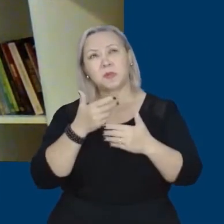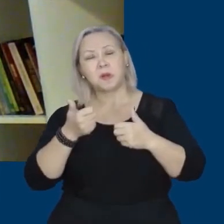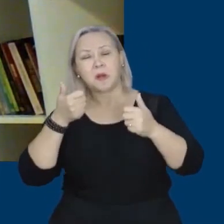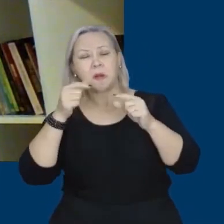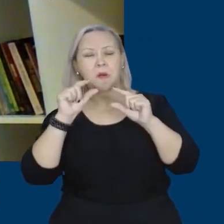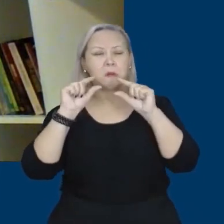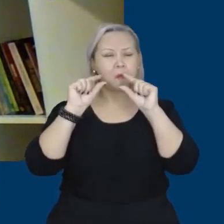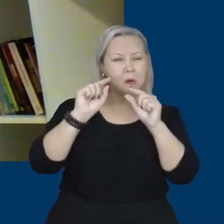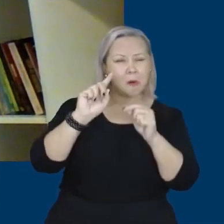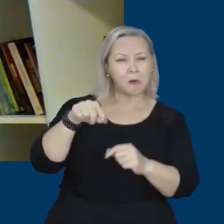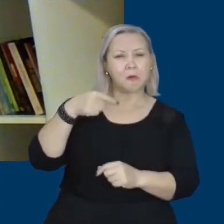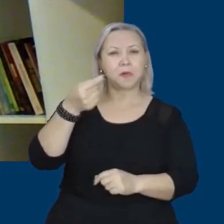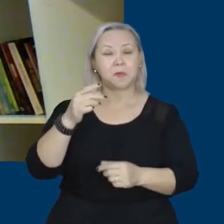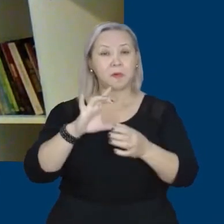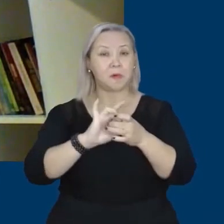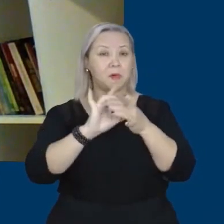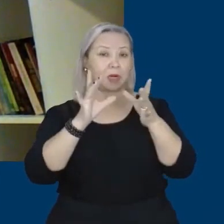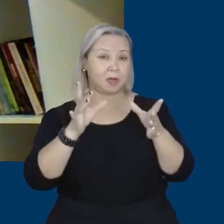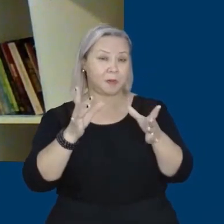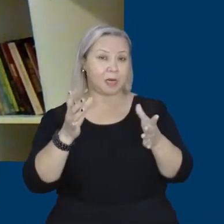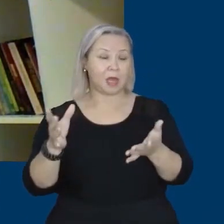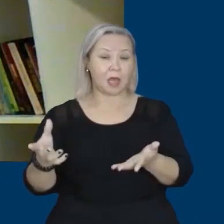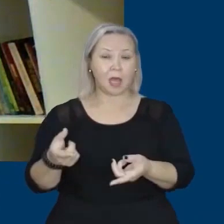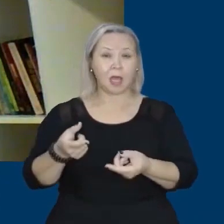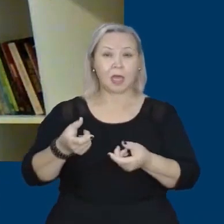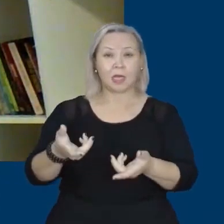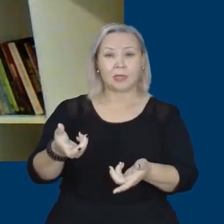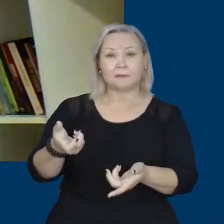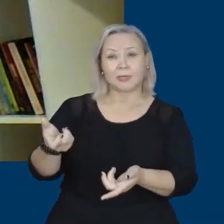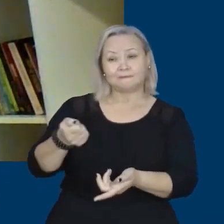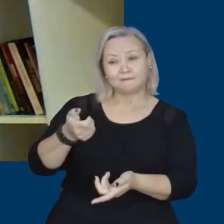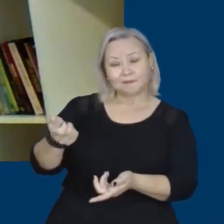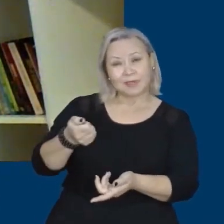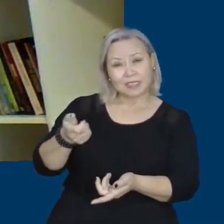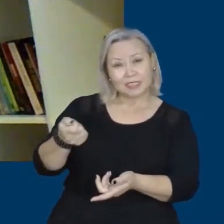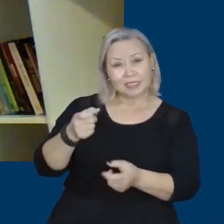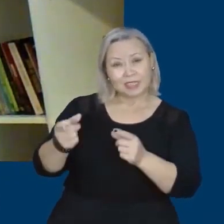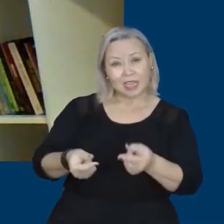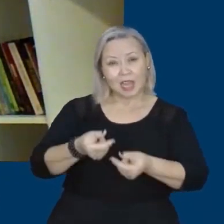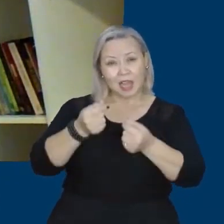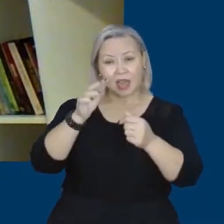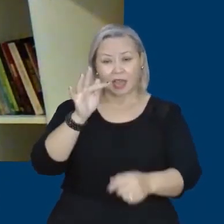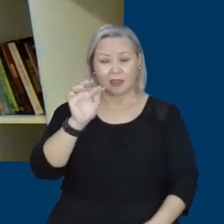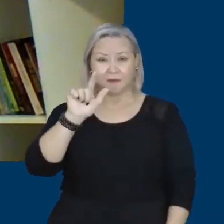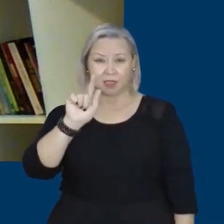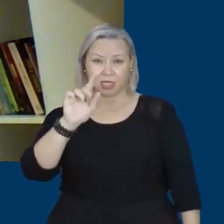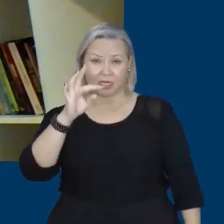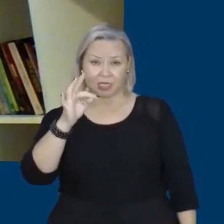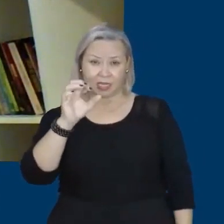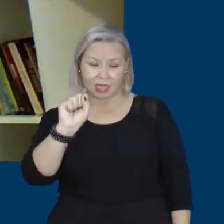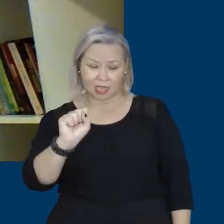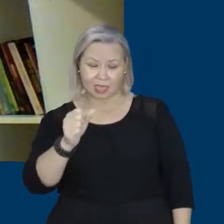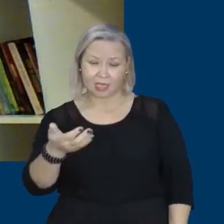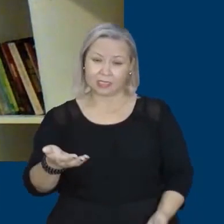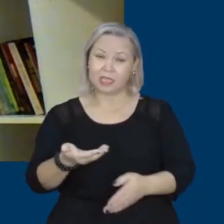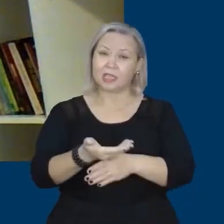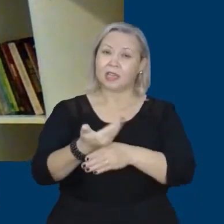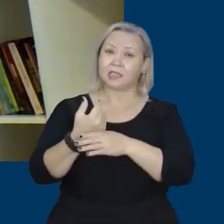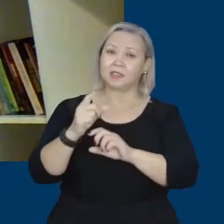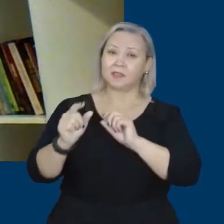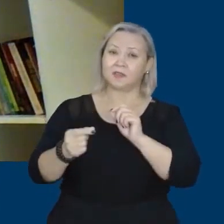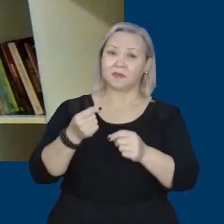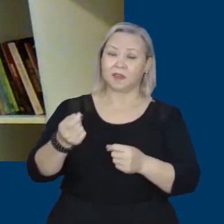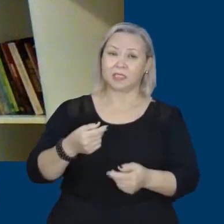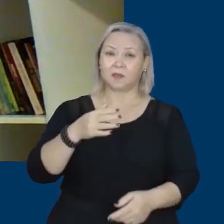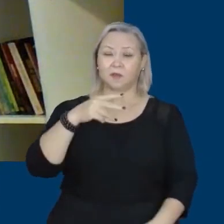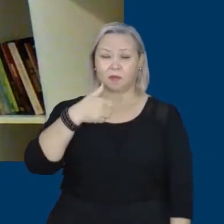depois que foram liberados os saques do FGTS, depois da antecipação do 13º dos beneficiários